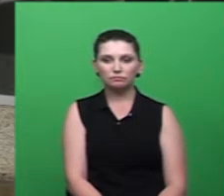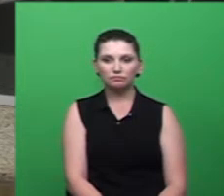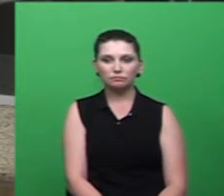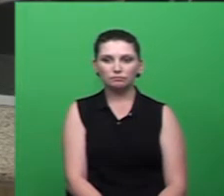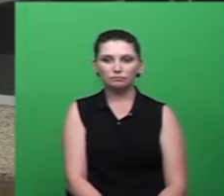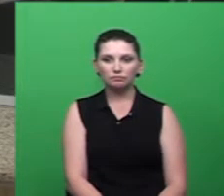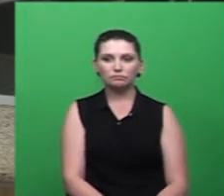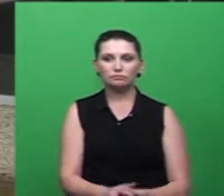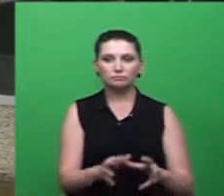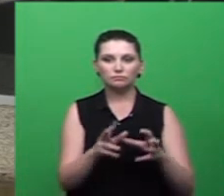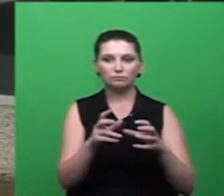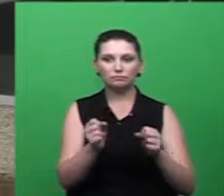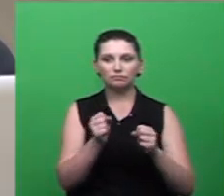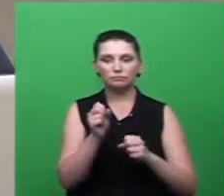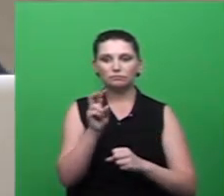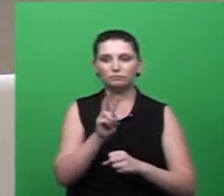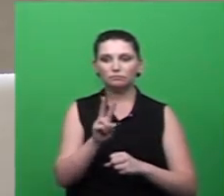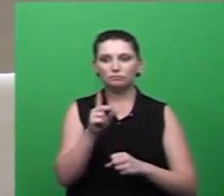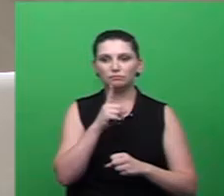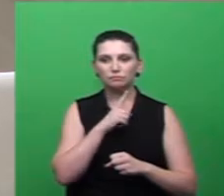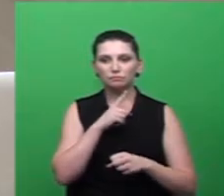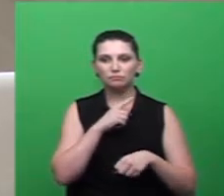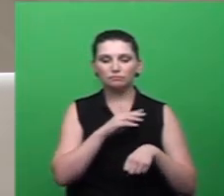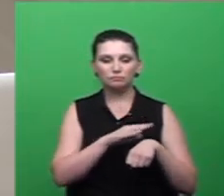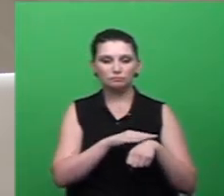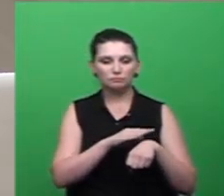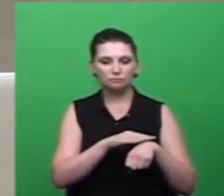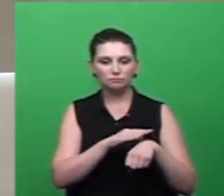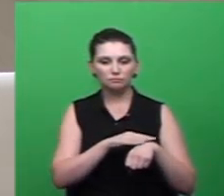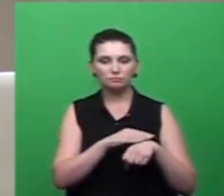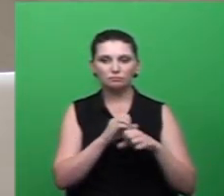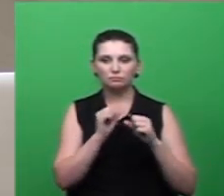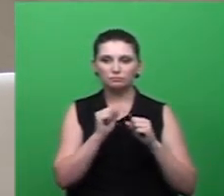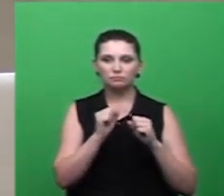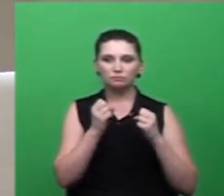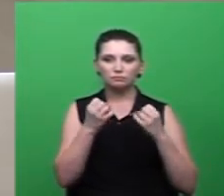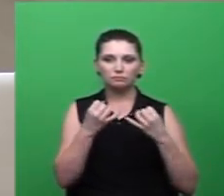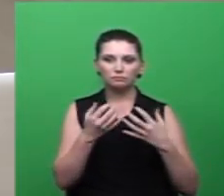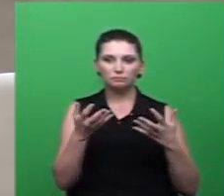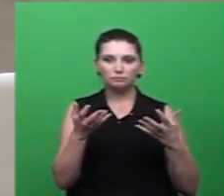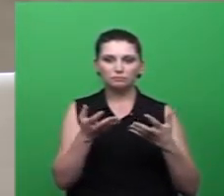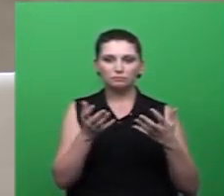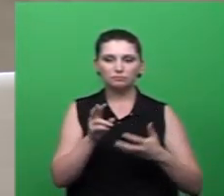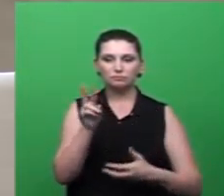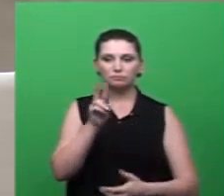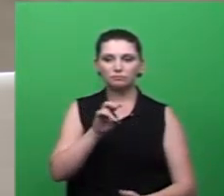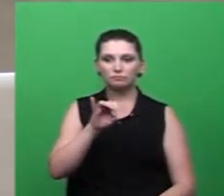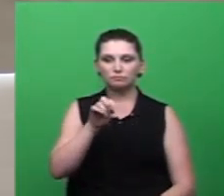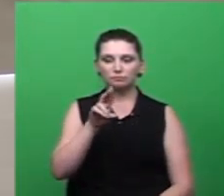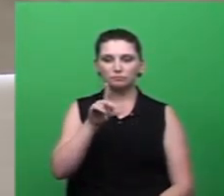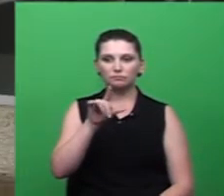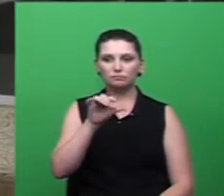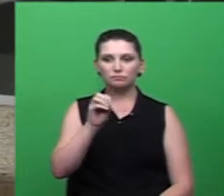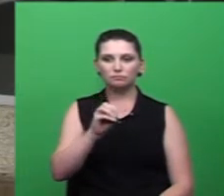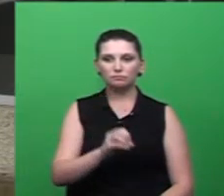então, a palavra está aberta aos vereadores. Com a palavra o vereador Júlio César Colombo.